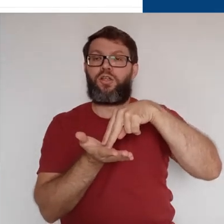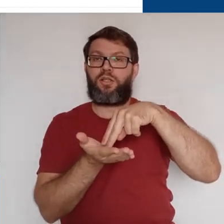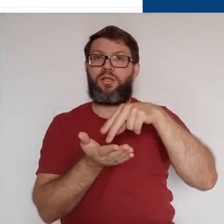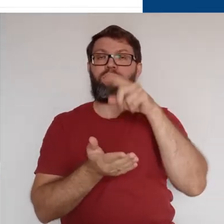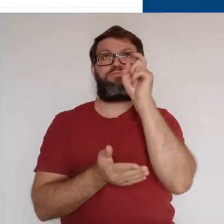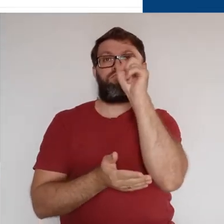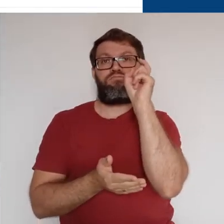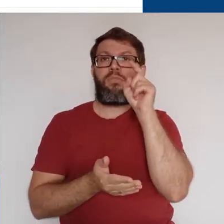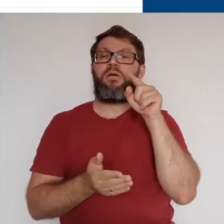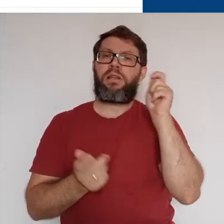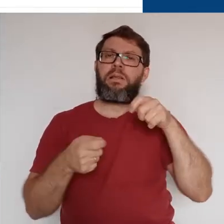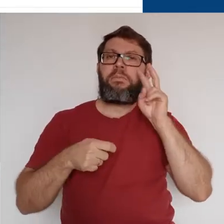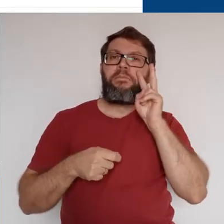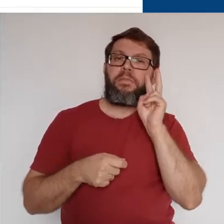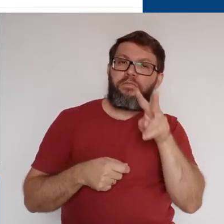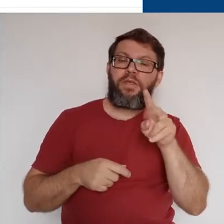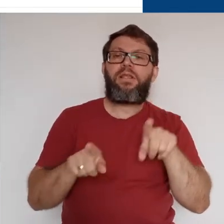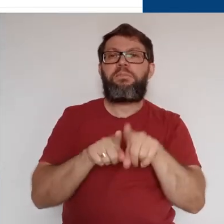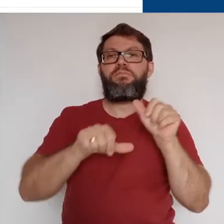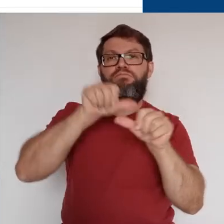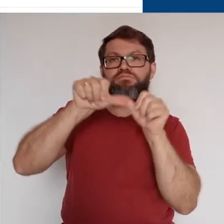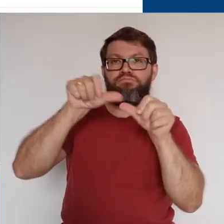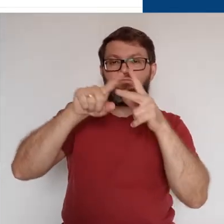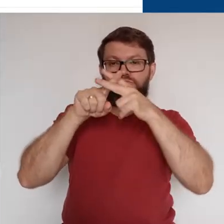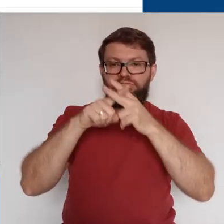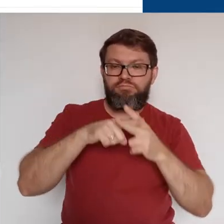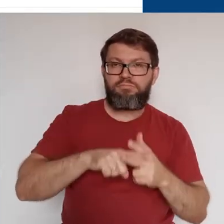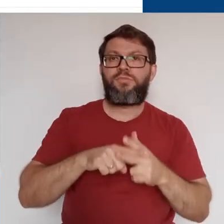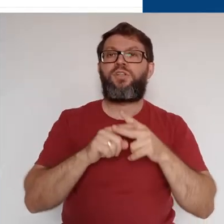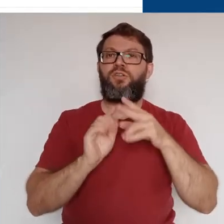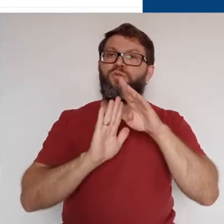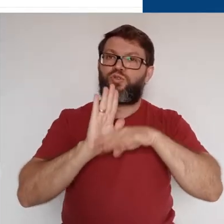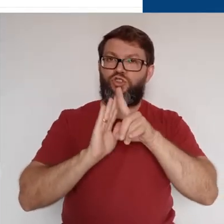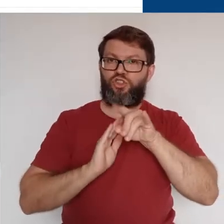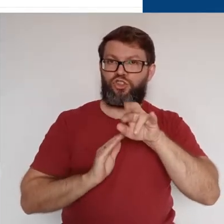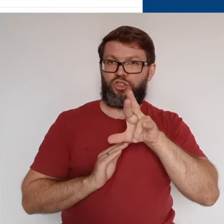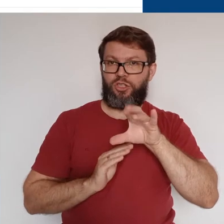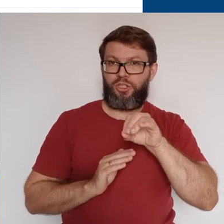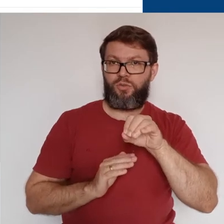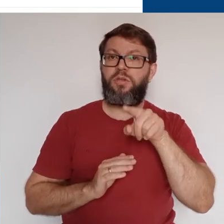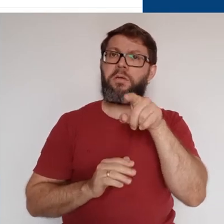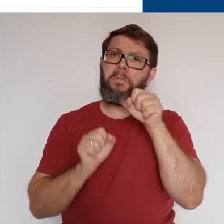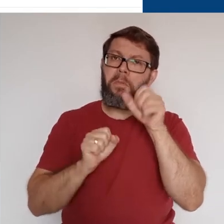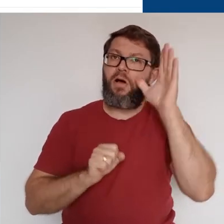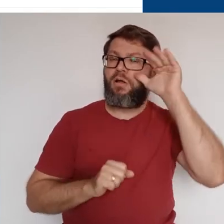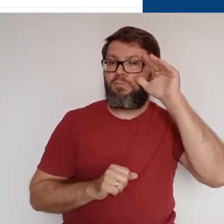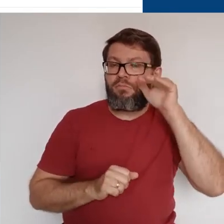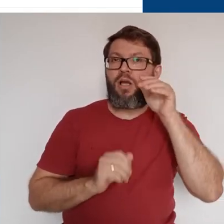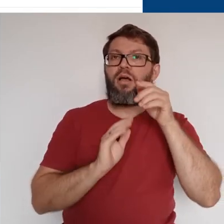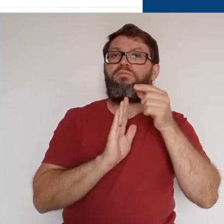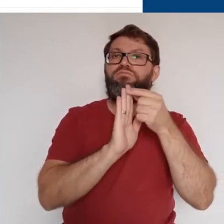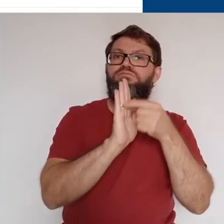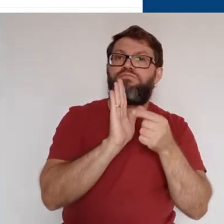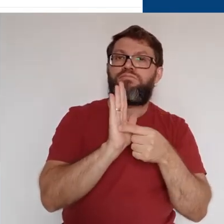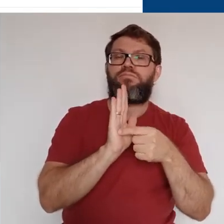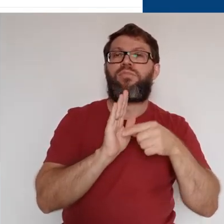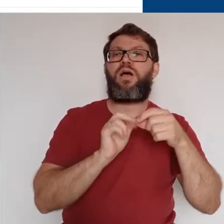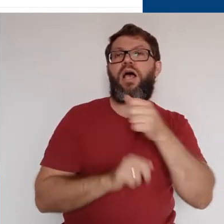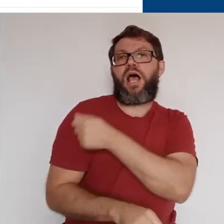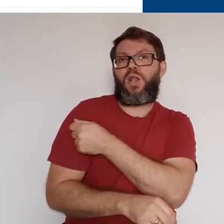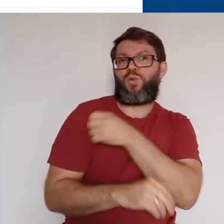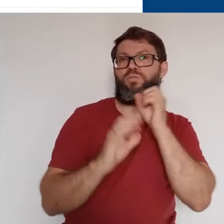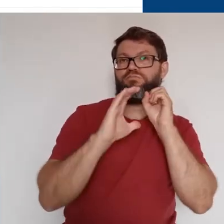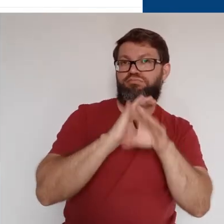Nessa página, é possível ver e atualizar o Diário de Classe. Aqui você consegue conferir os arquivos enviados pelos alunos,